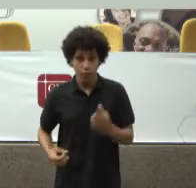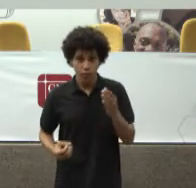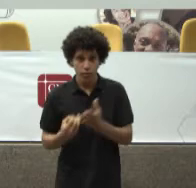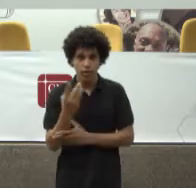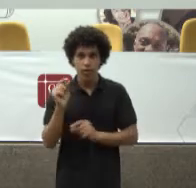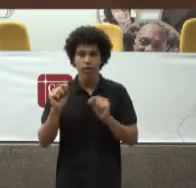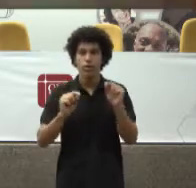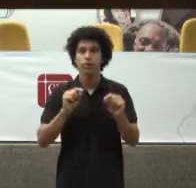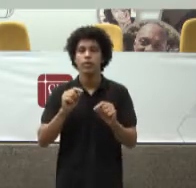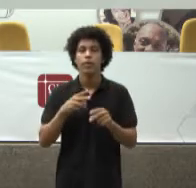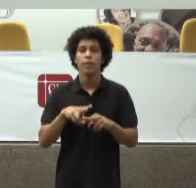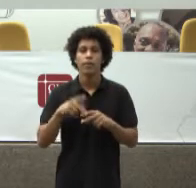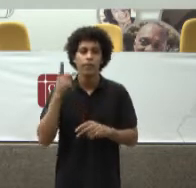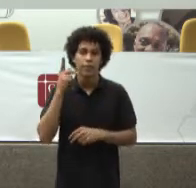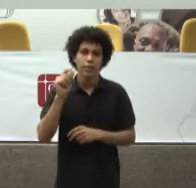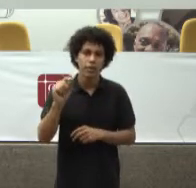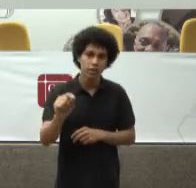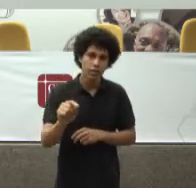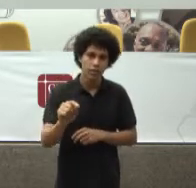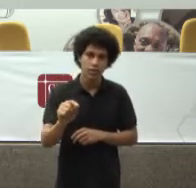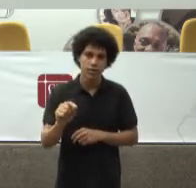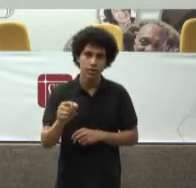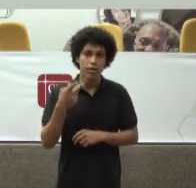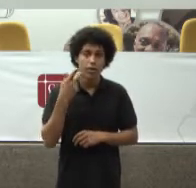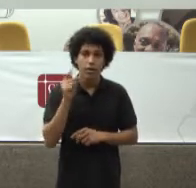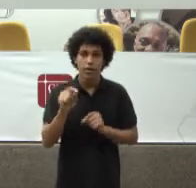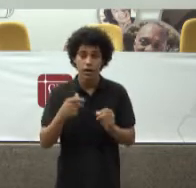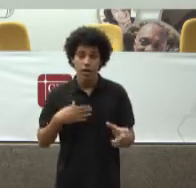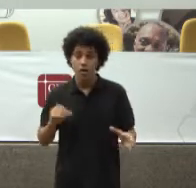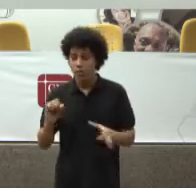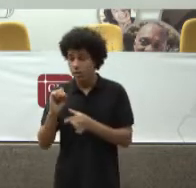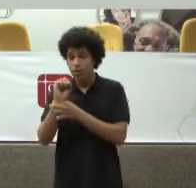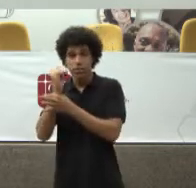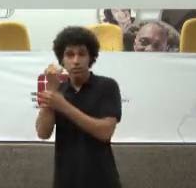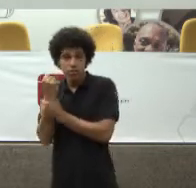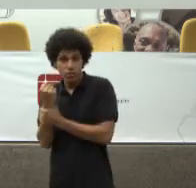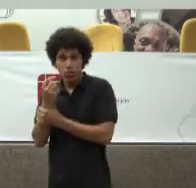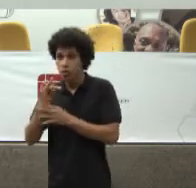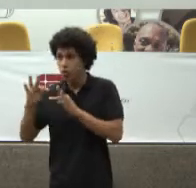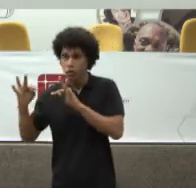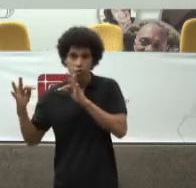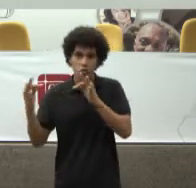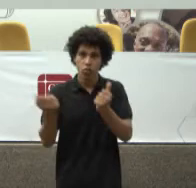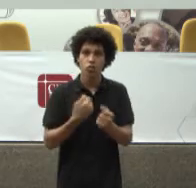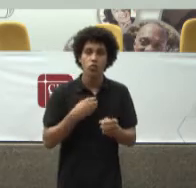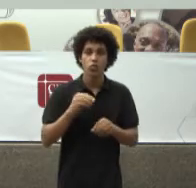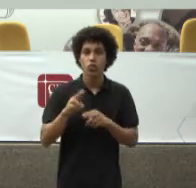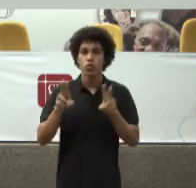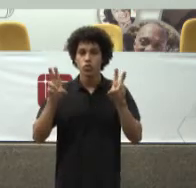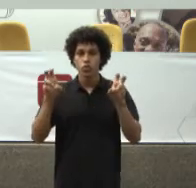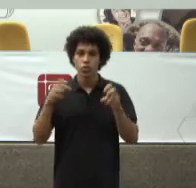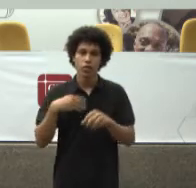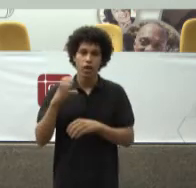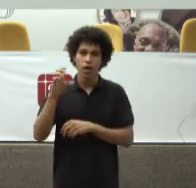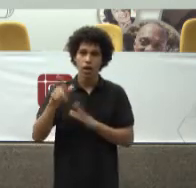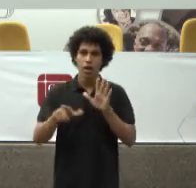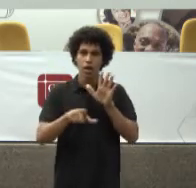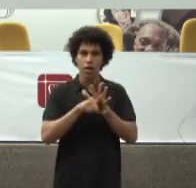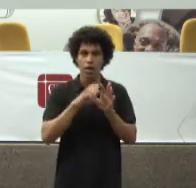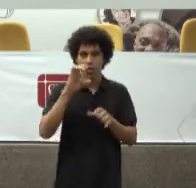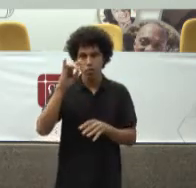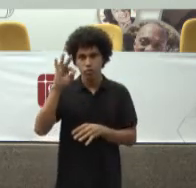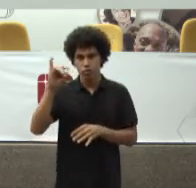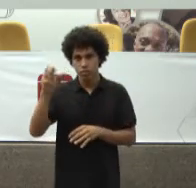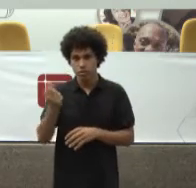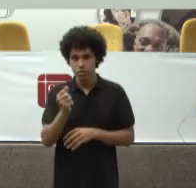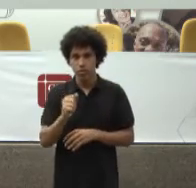Para que Seja Na minha visão O guardião Digamos assim Ativo Da Constituição Ao contrário Daquela ideia